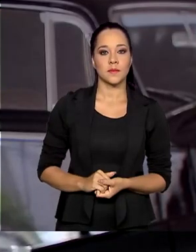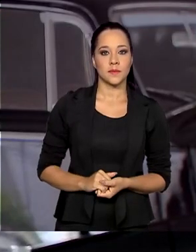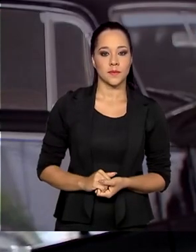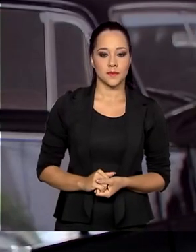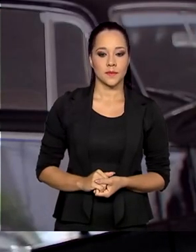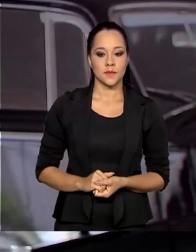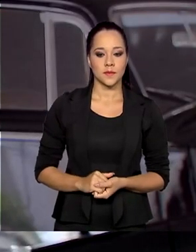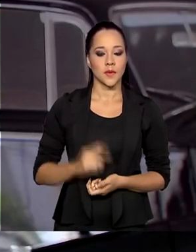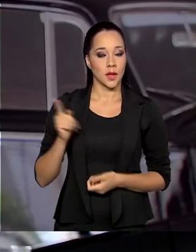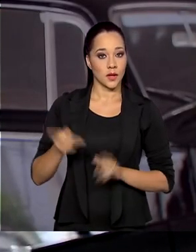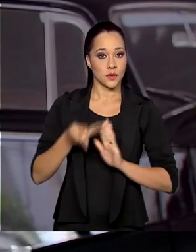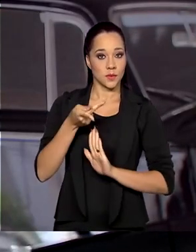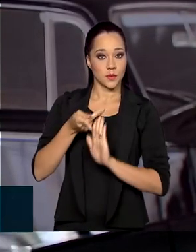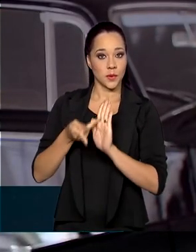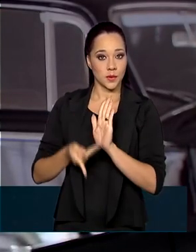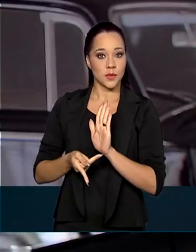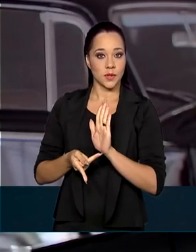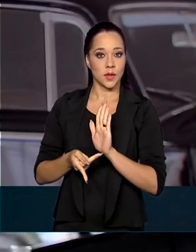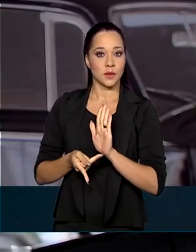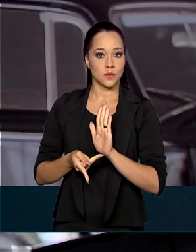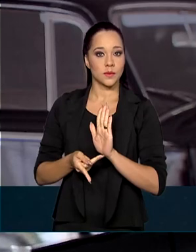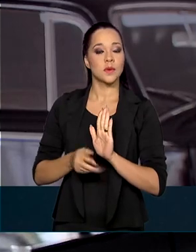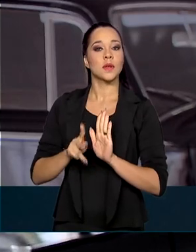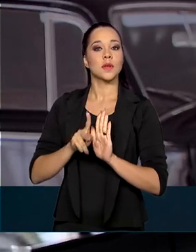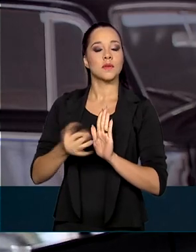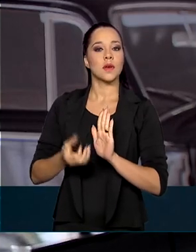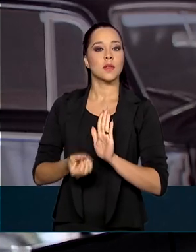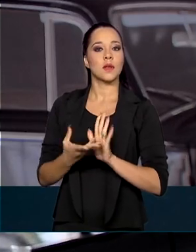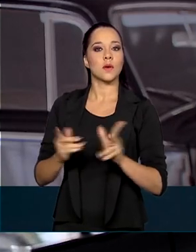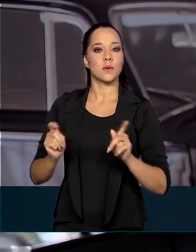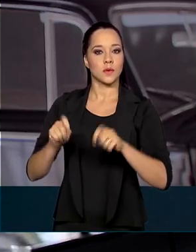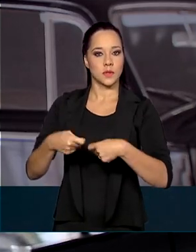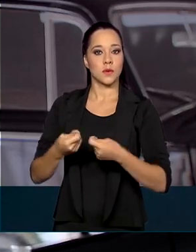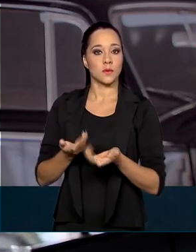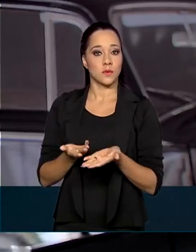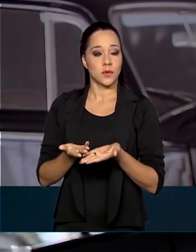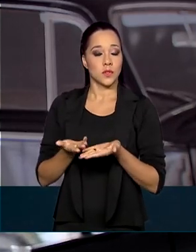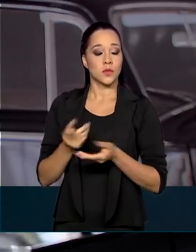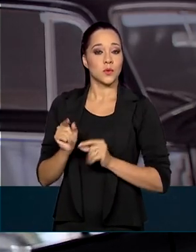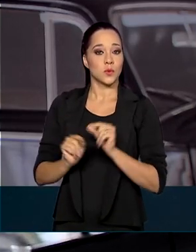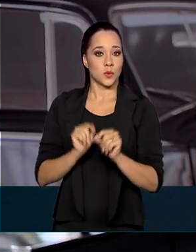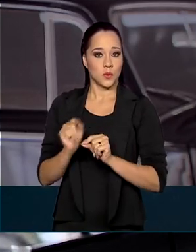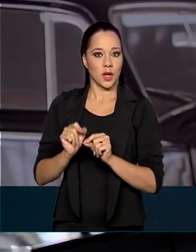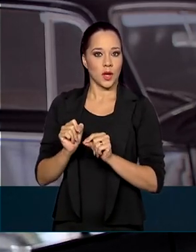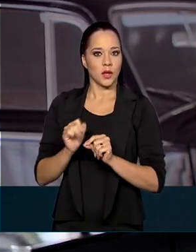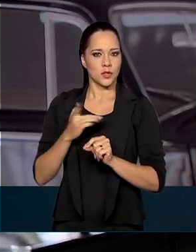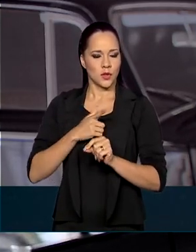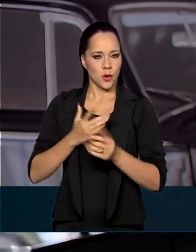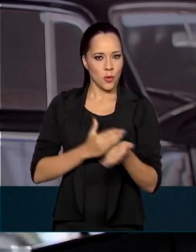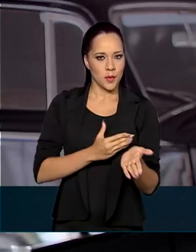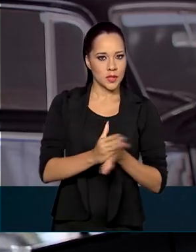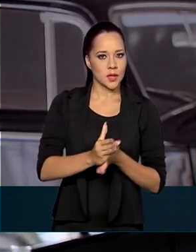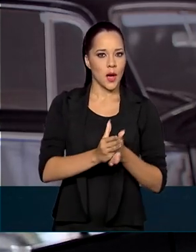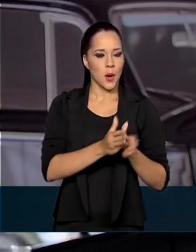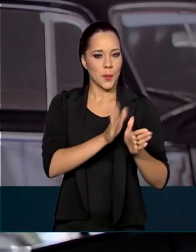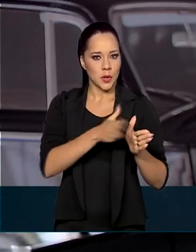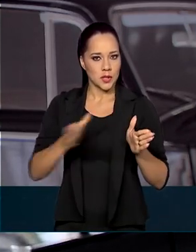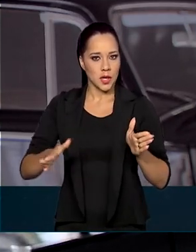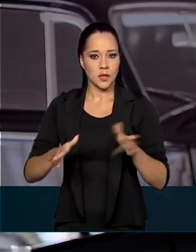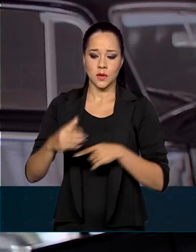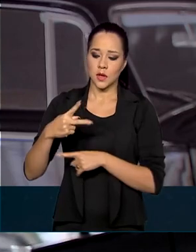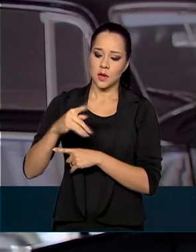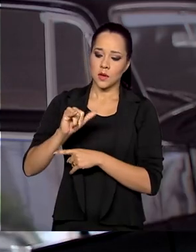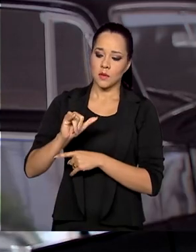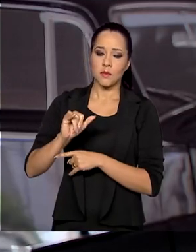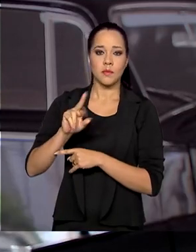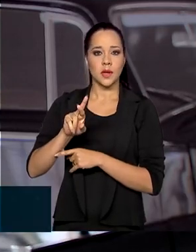Esse projeto que vai dar condições de entrar no processo de privatização para o ano